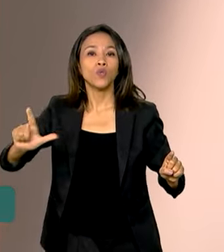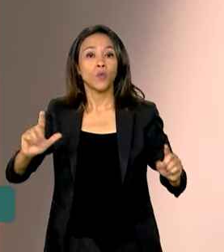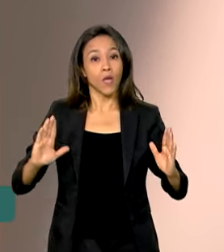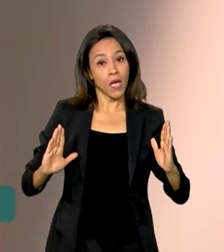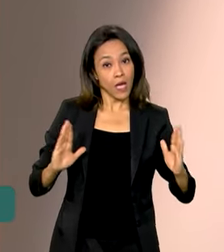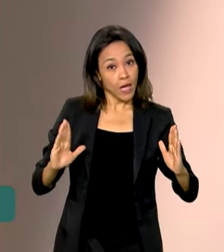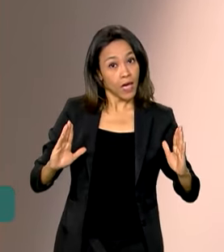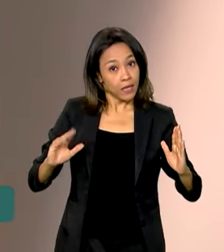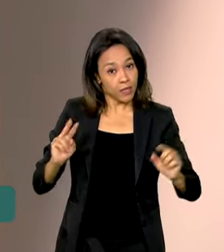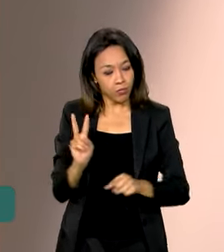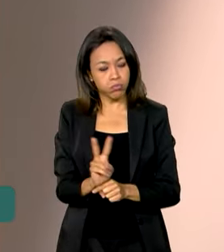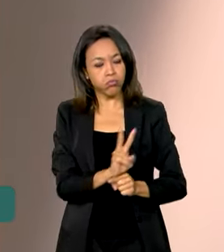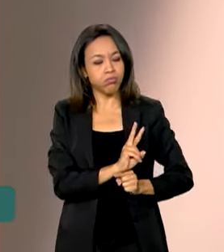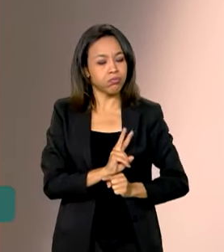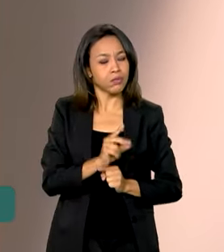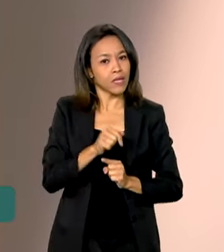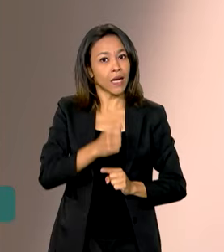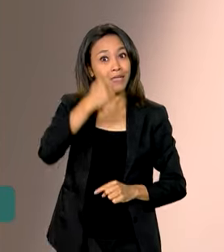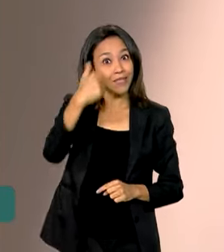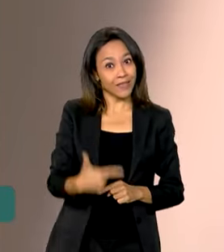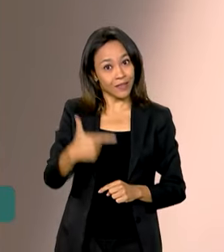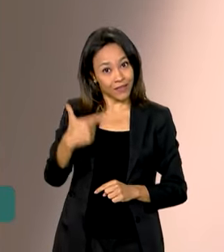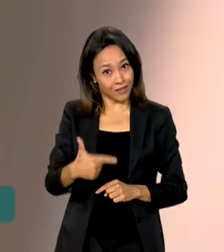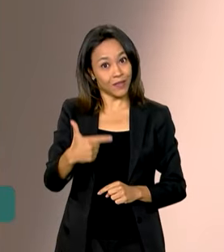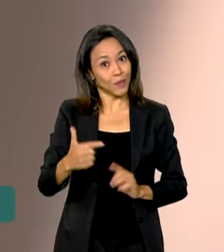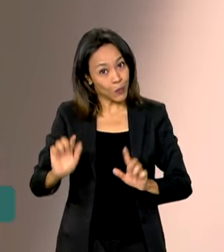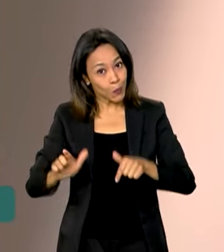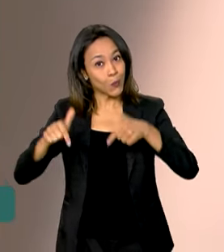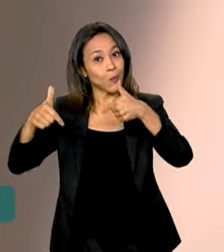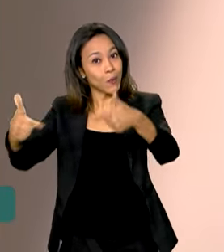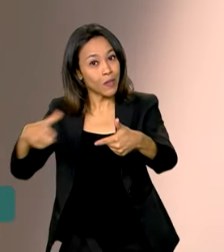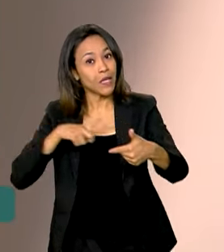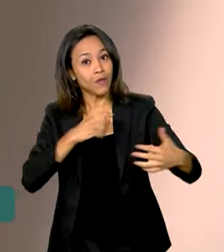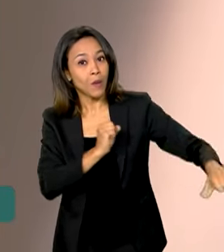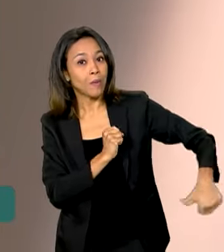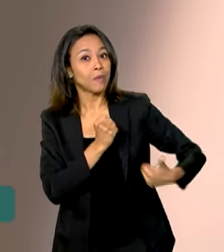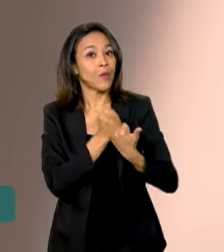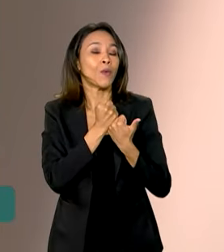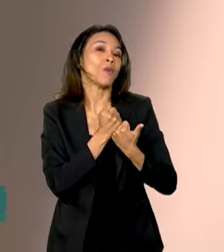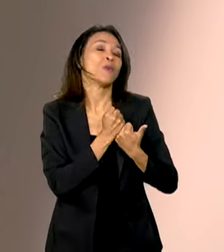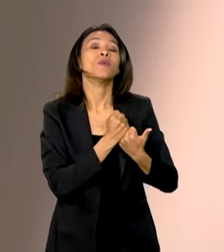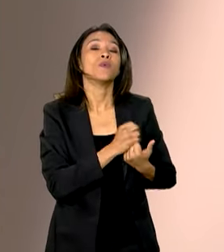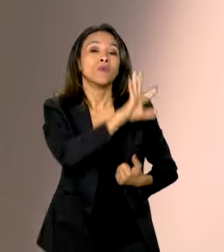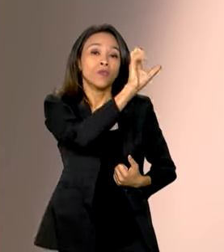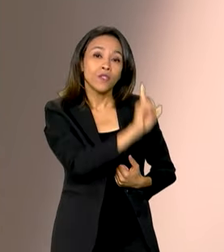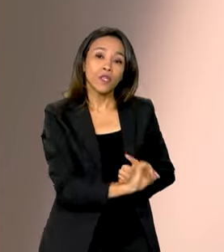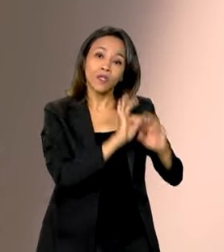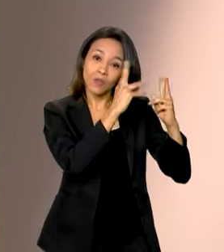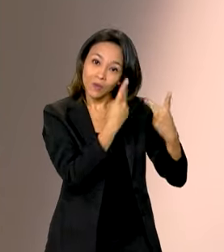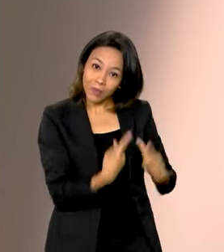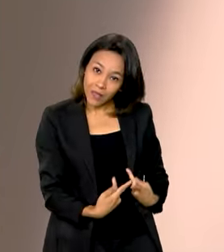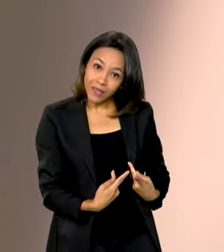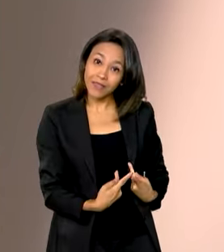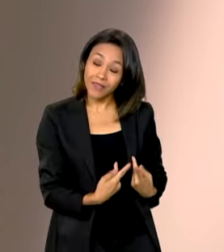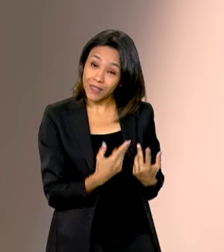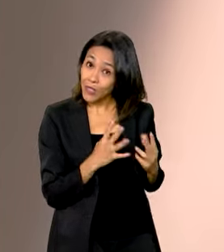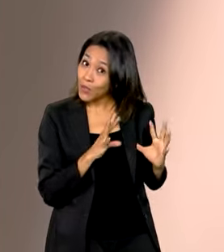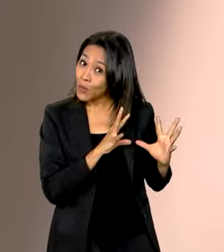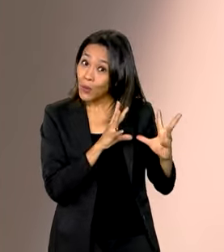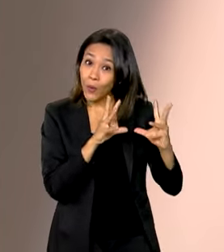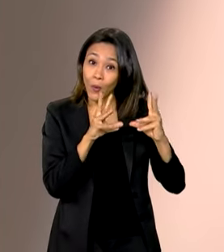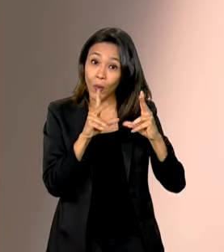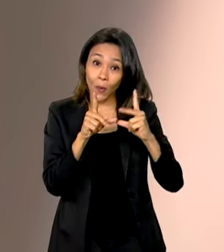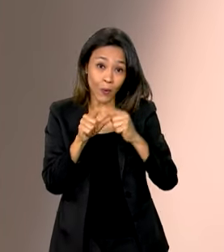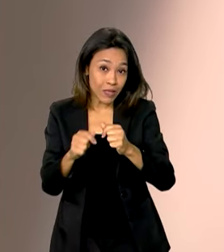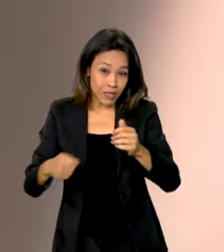a operação está na segunda edição e contou com a colaboração do Ministério dos Direitos Humanos e da Cidadania. Todas as